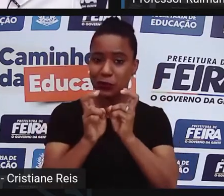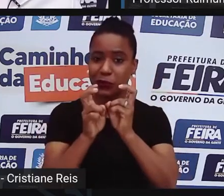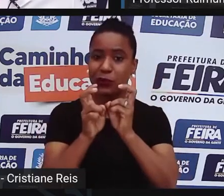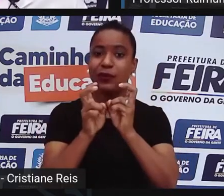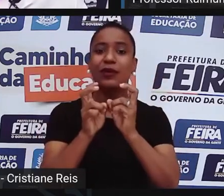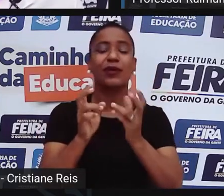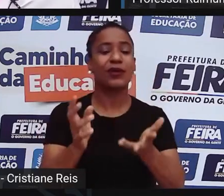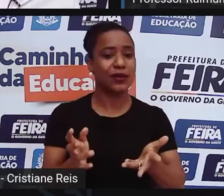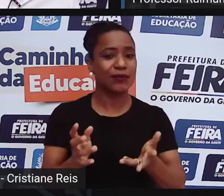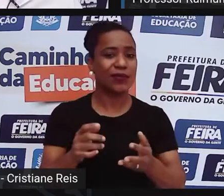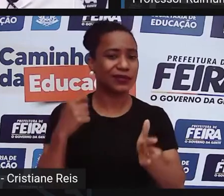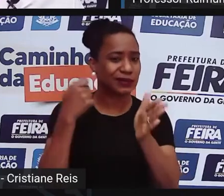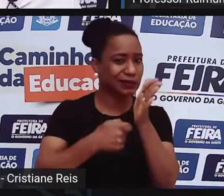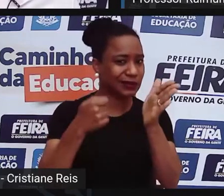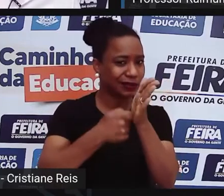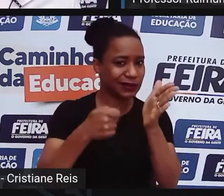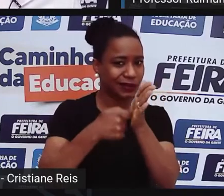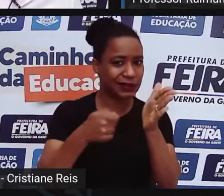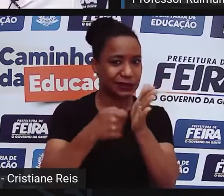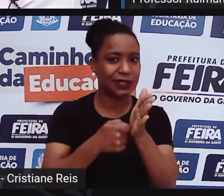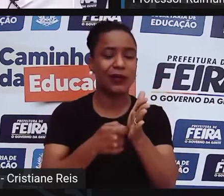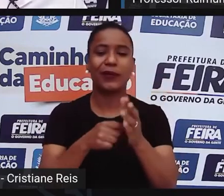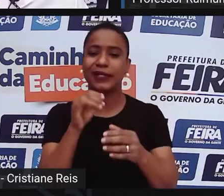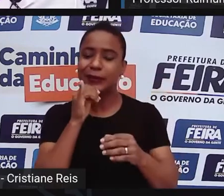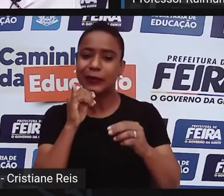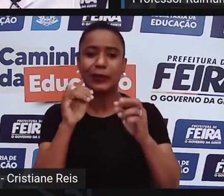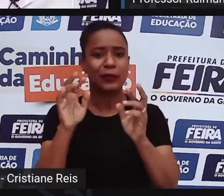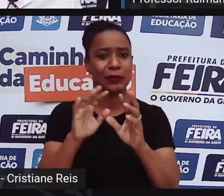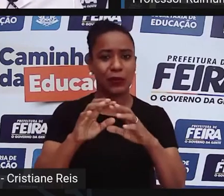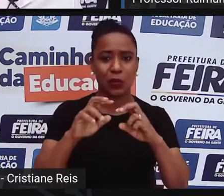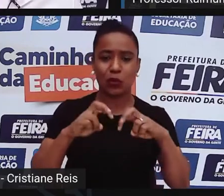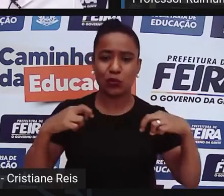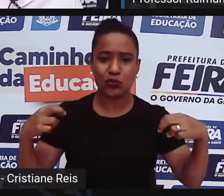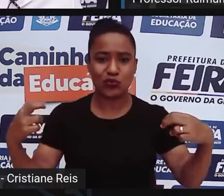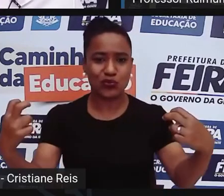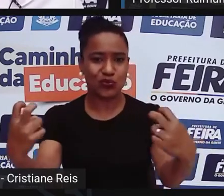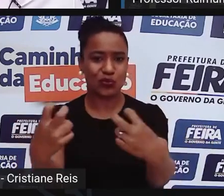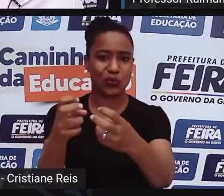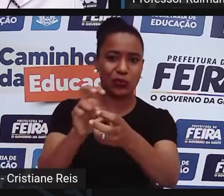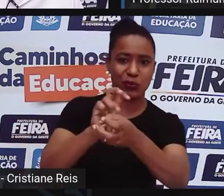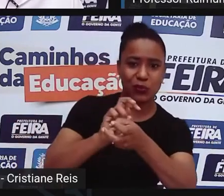organização, uma roda, os encontros de capoeira?